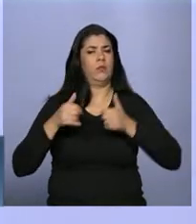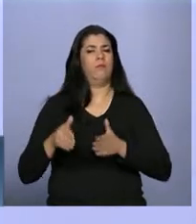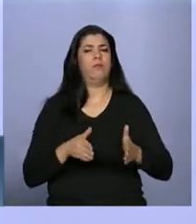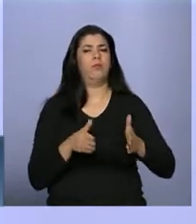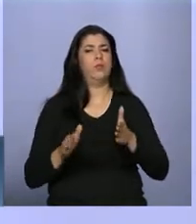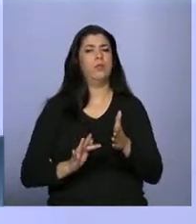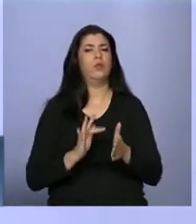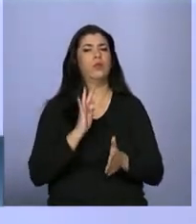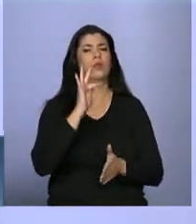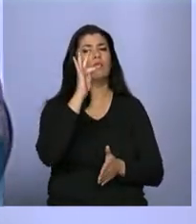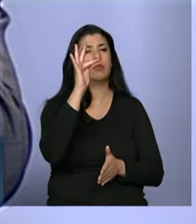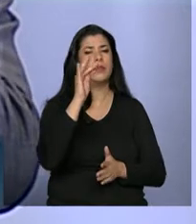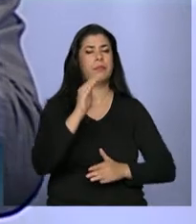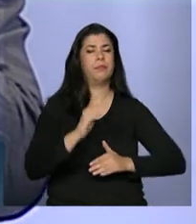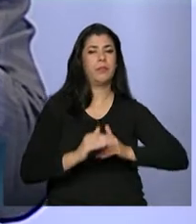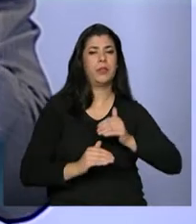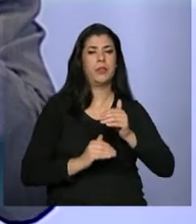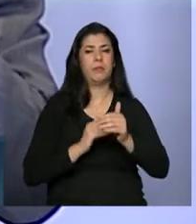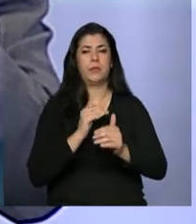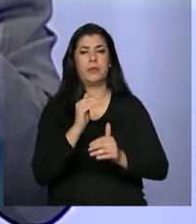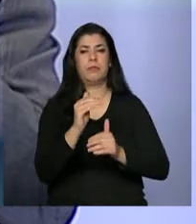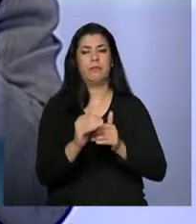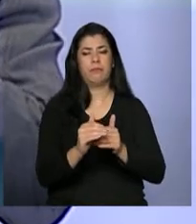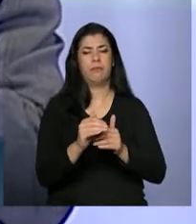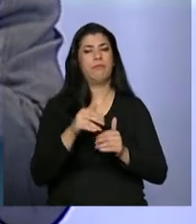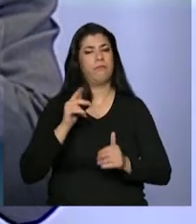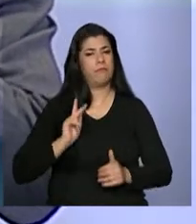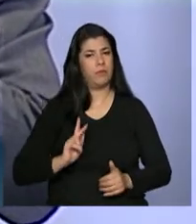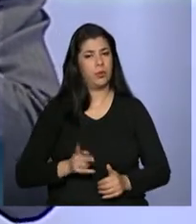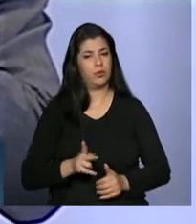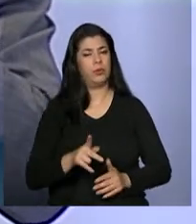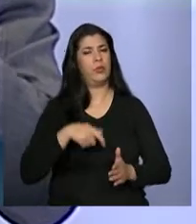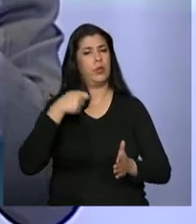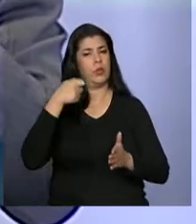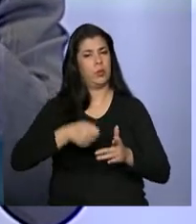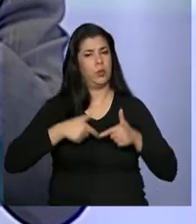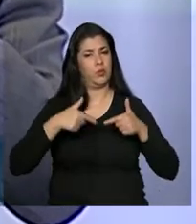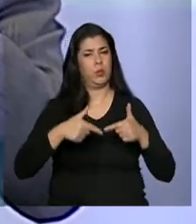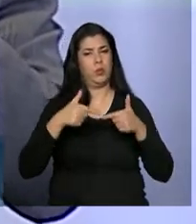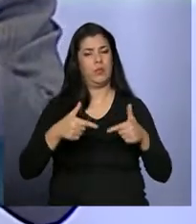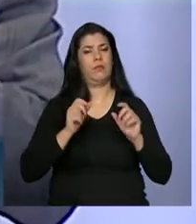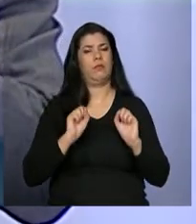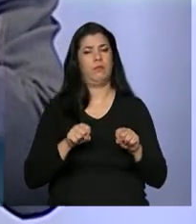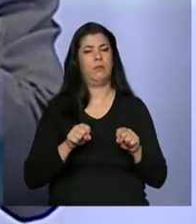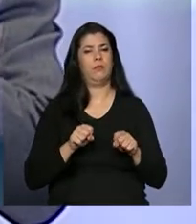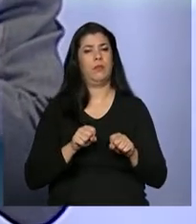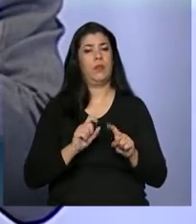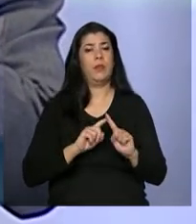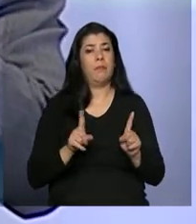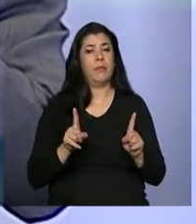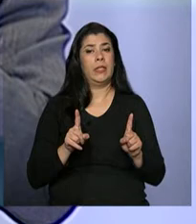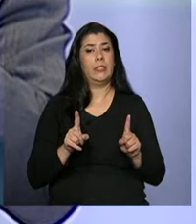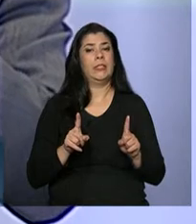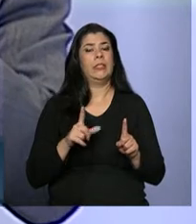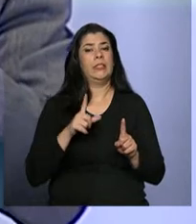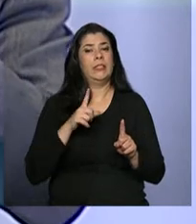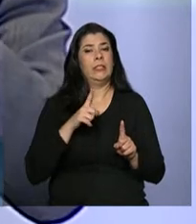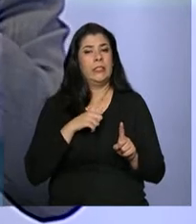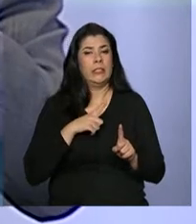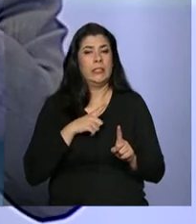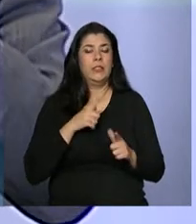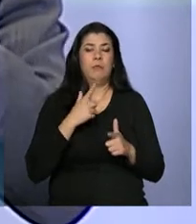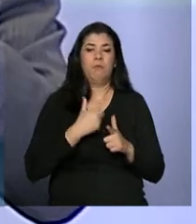que construímos ao caminhar. E vamos continuar caminhando. Mais obstáculos estão